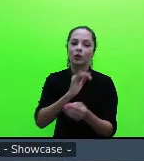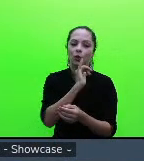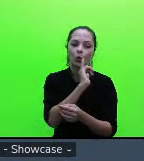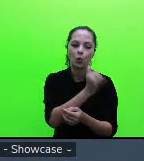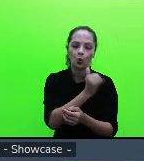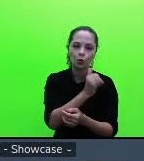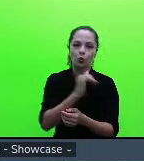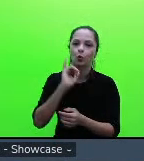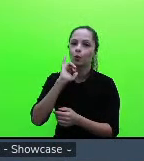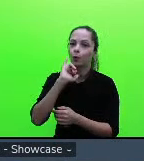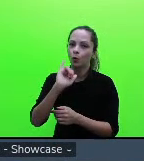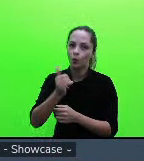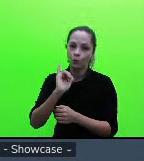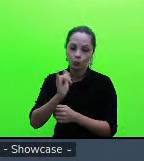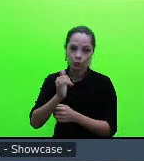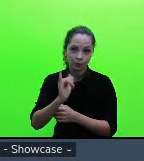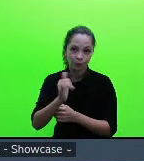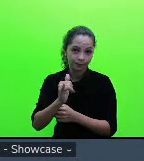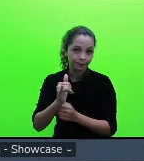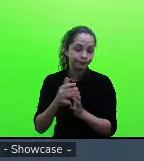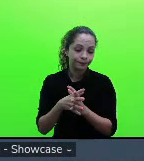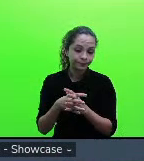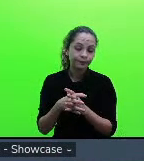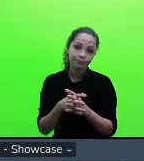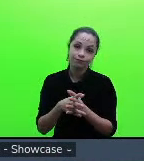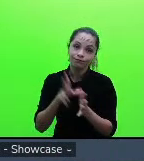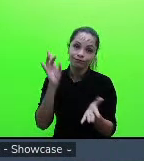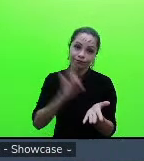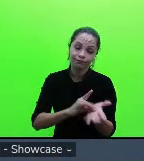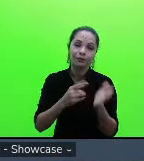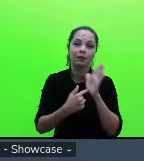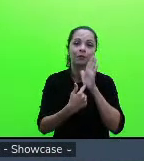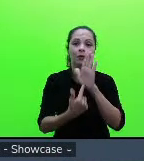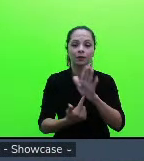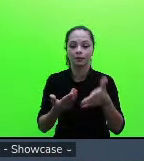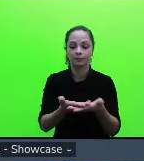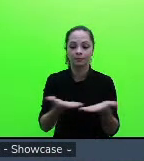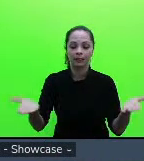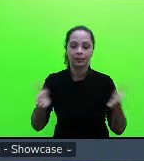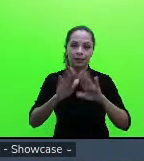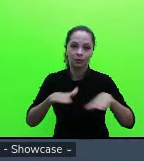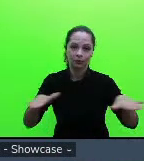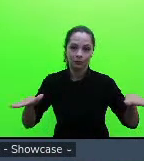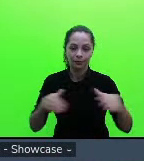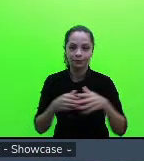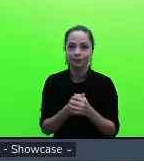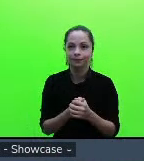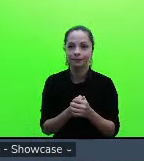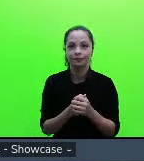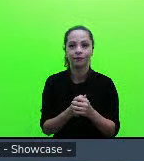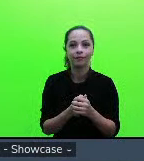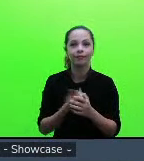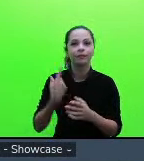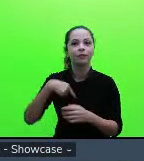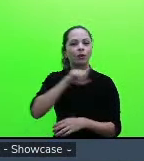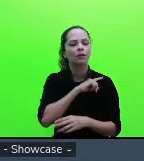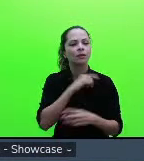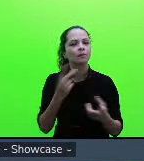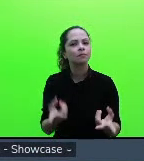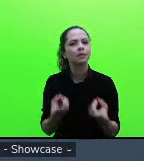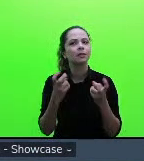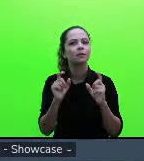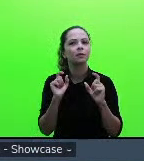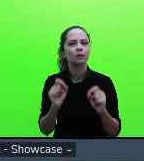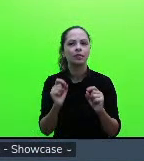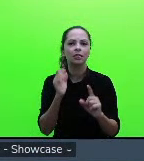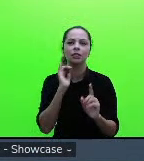de fato apresentando para esses alunos né então a gente percebe que o discurso pedagógico